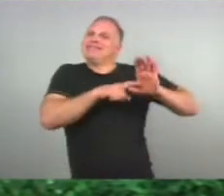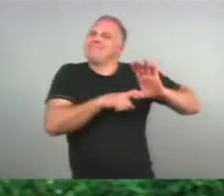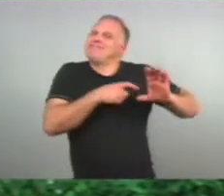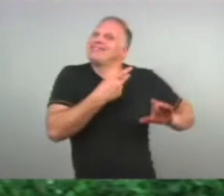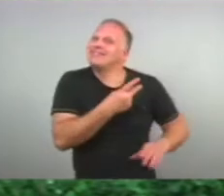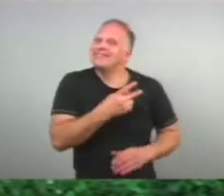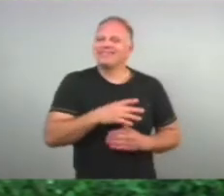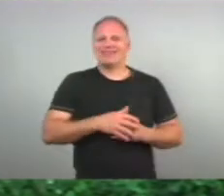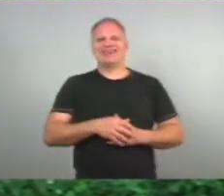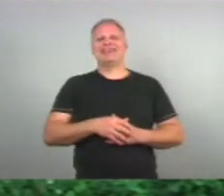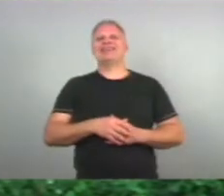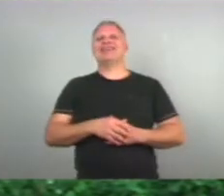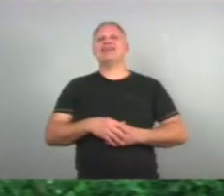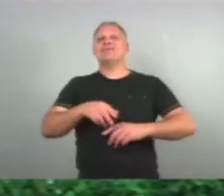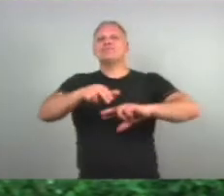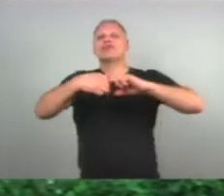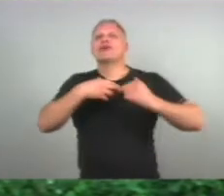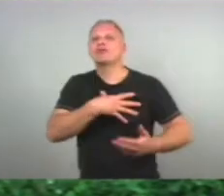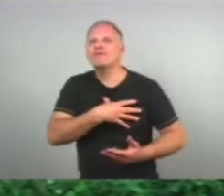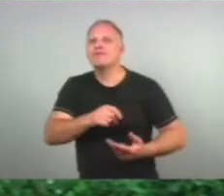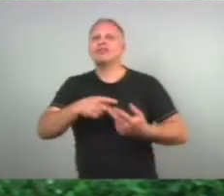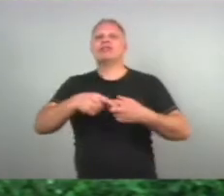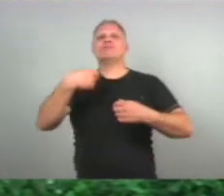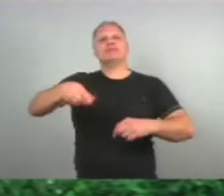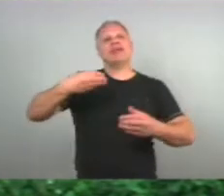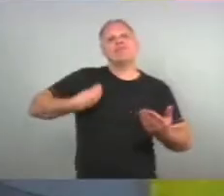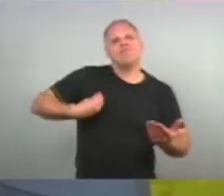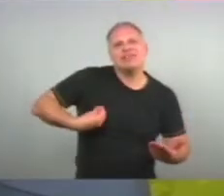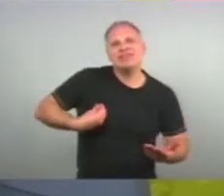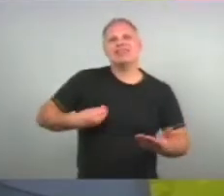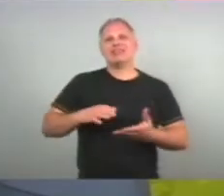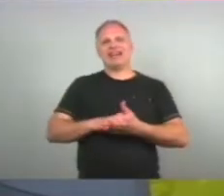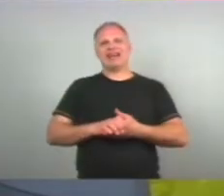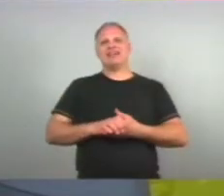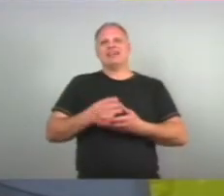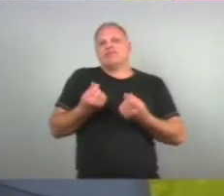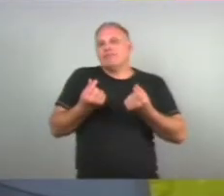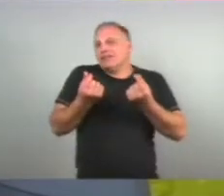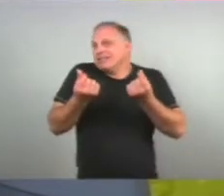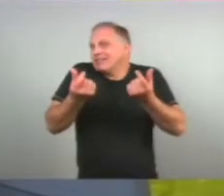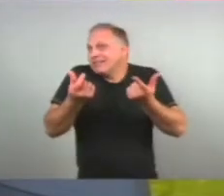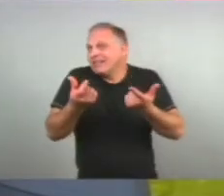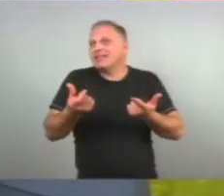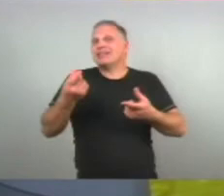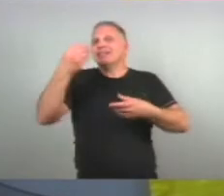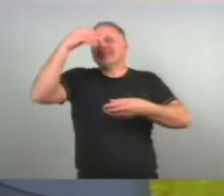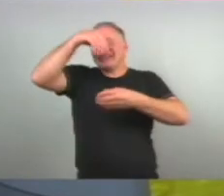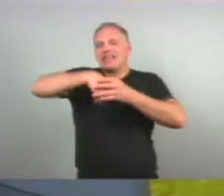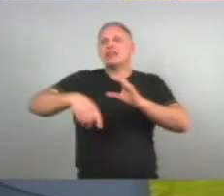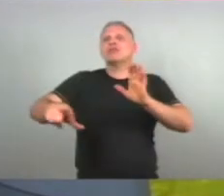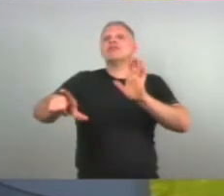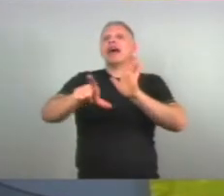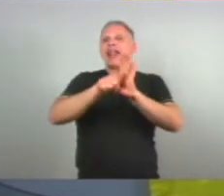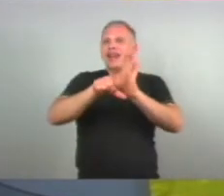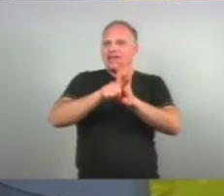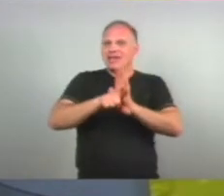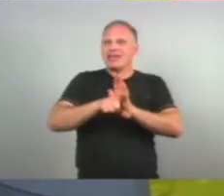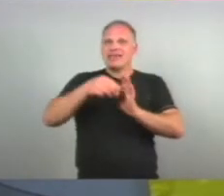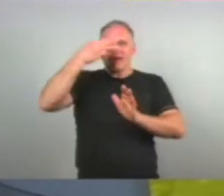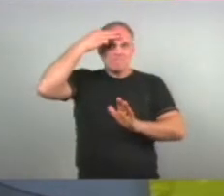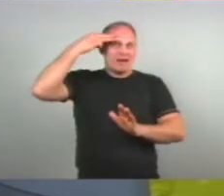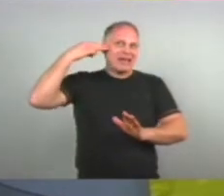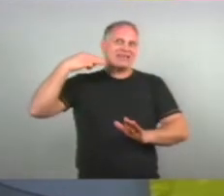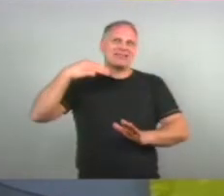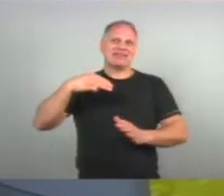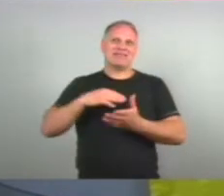Ela depende Para sobreviver Dependência econômica Econômica Que está na lei Maria da Penha A